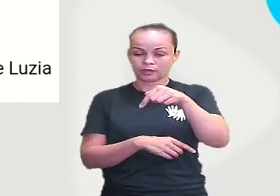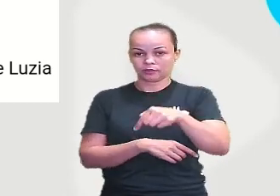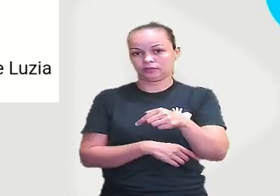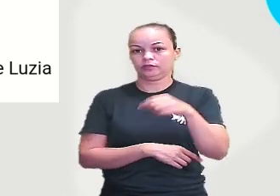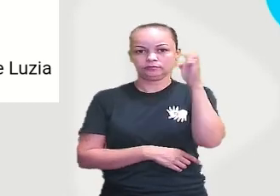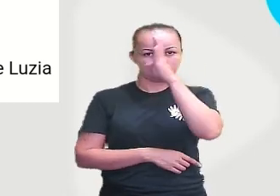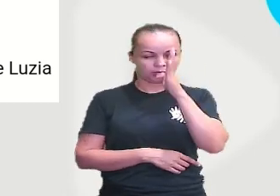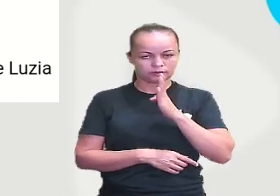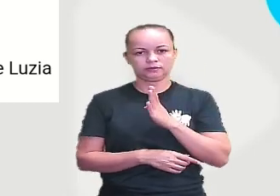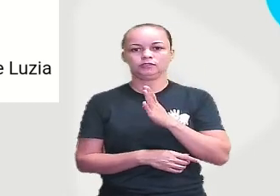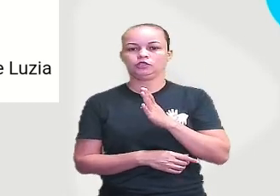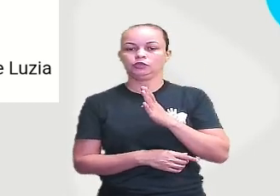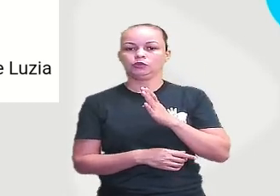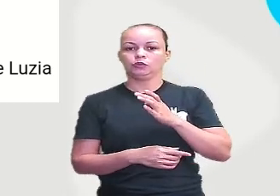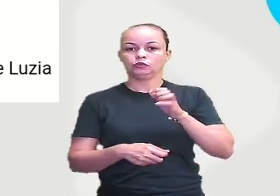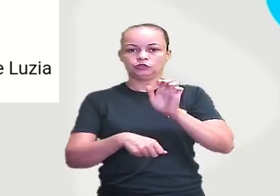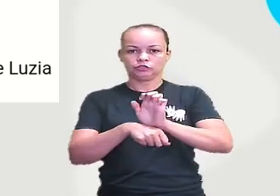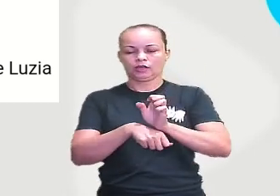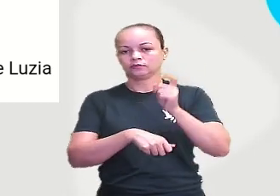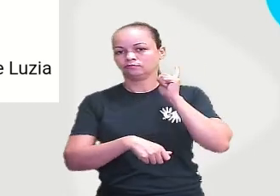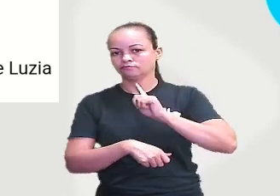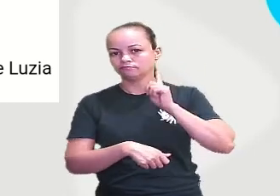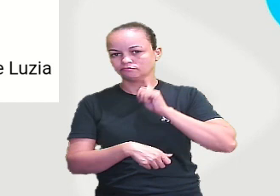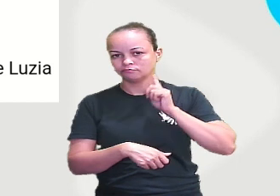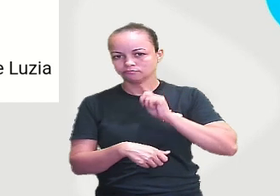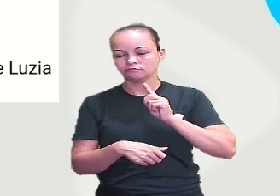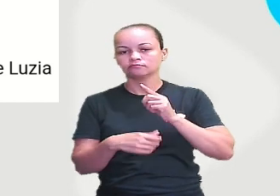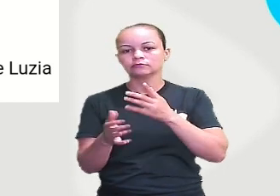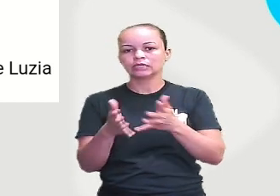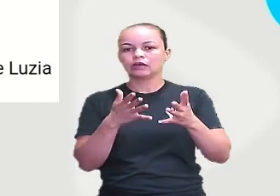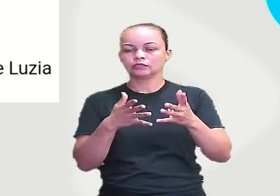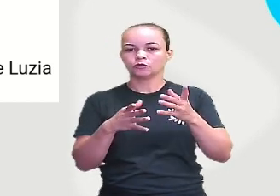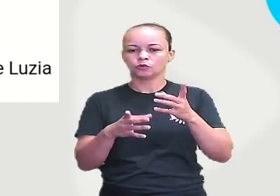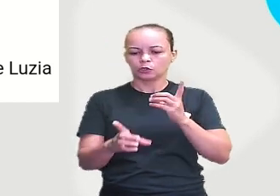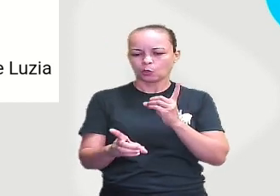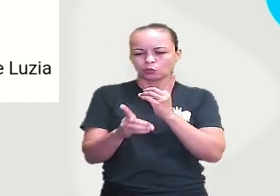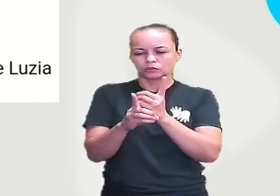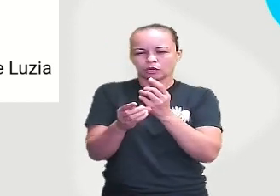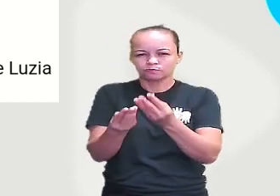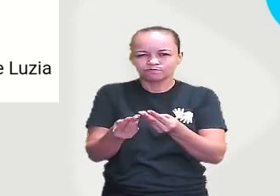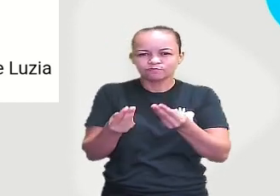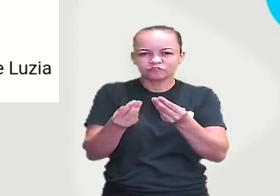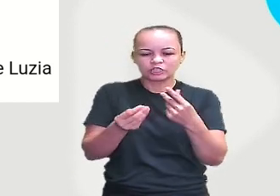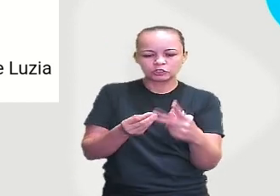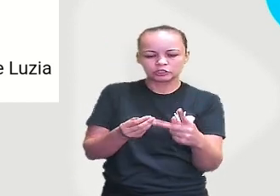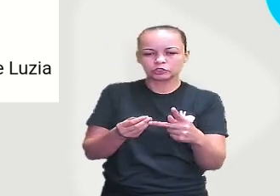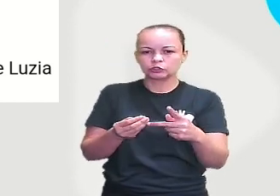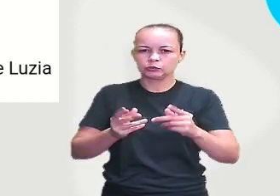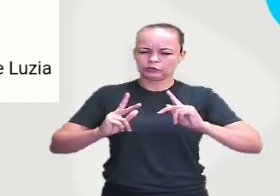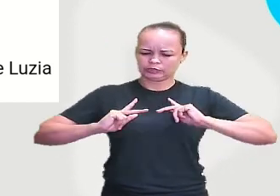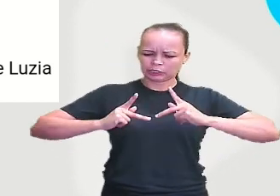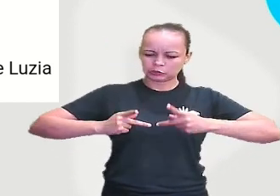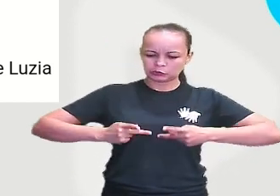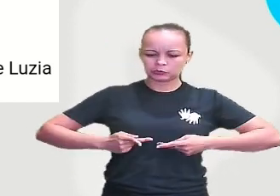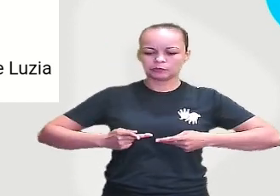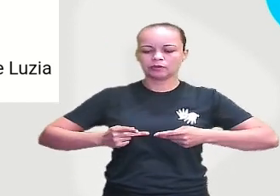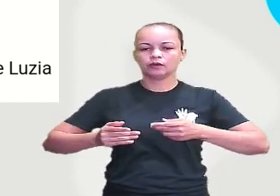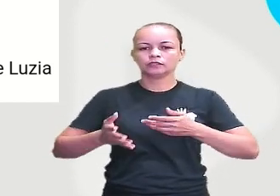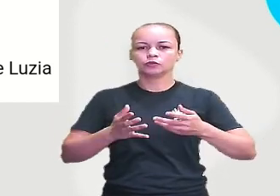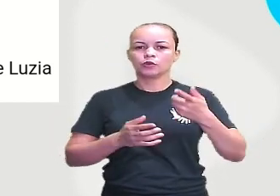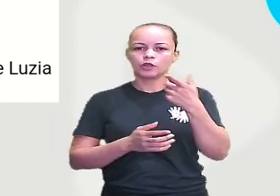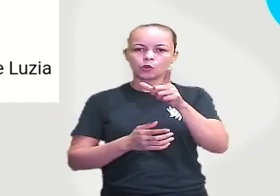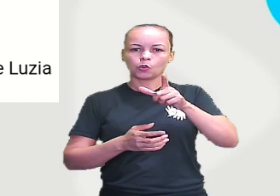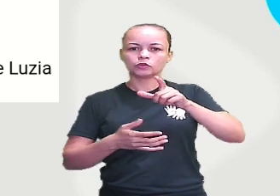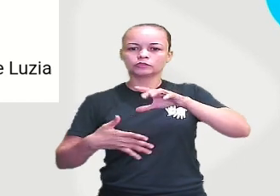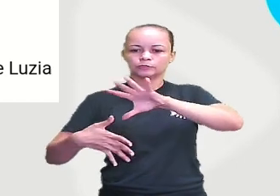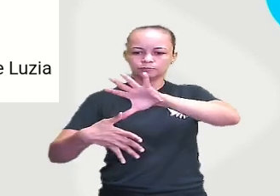Gerais, tá? E aí, quando começa a ser encontrado vestígios desses seres humanos em outras partes